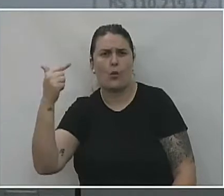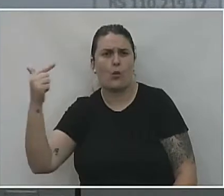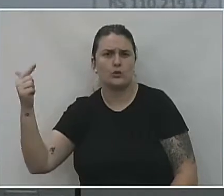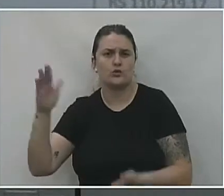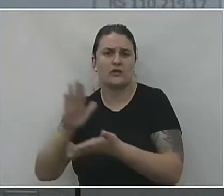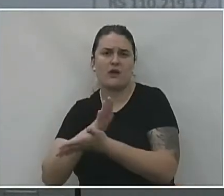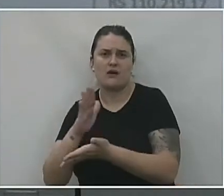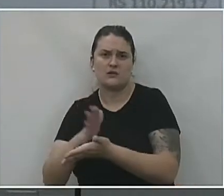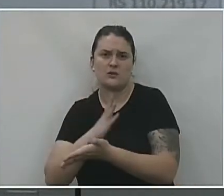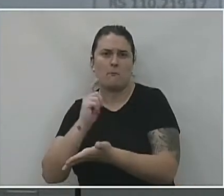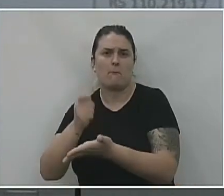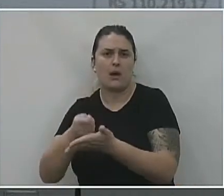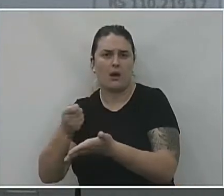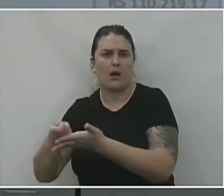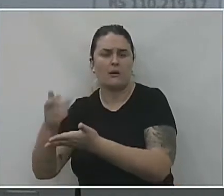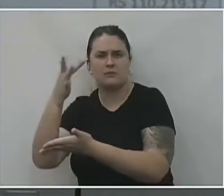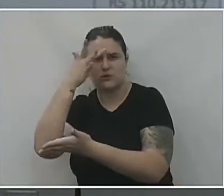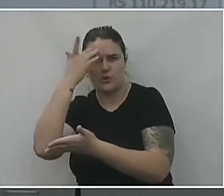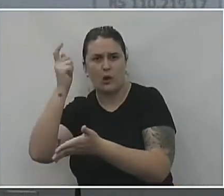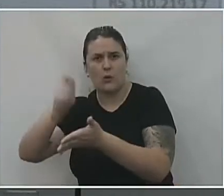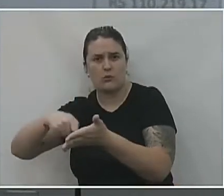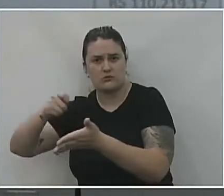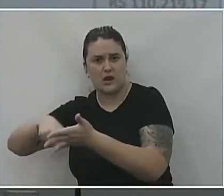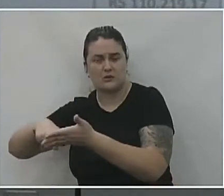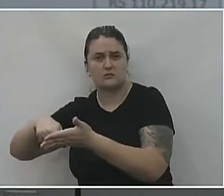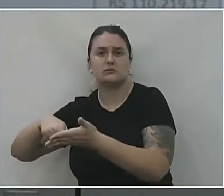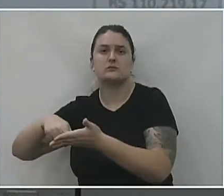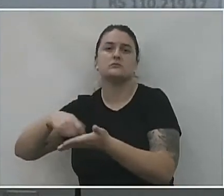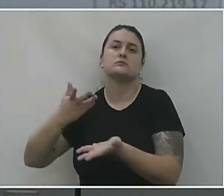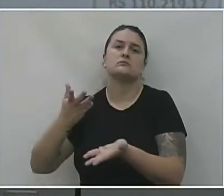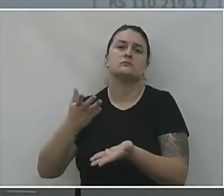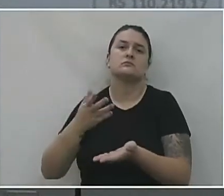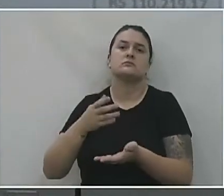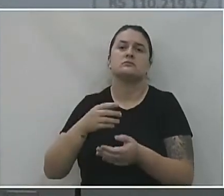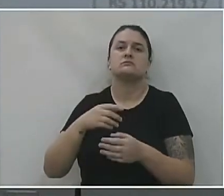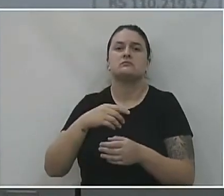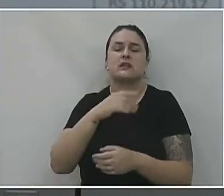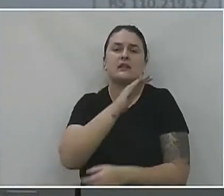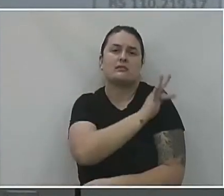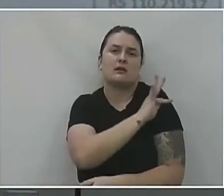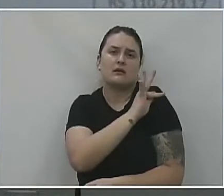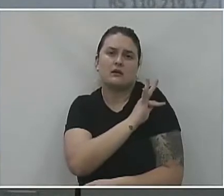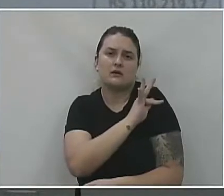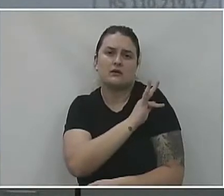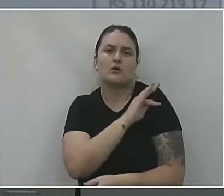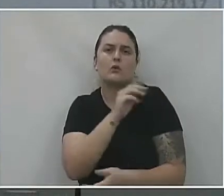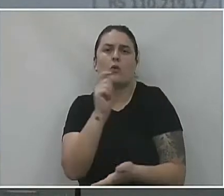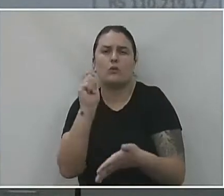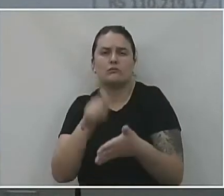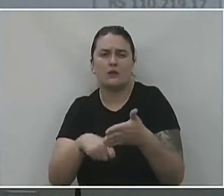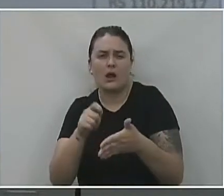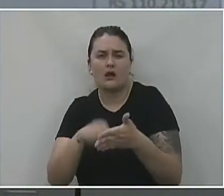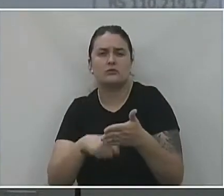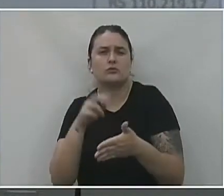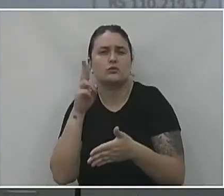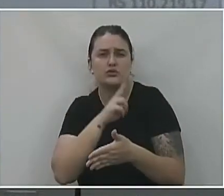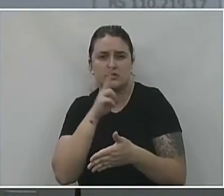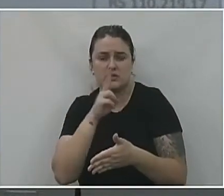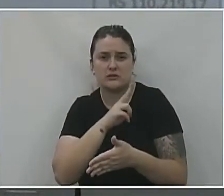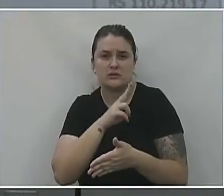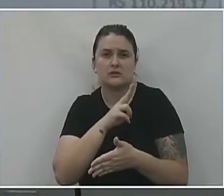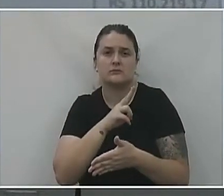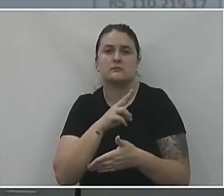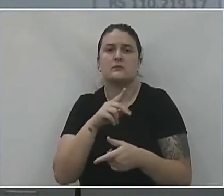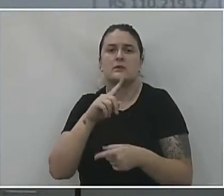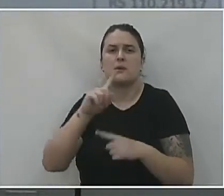despesas de pessoal contratados de terceirização. São os contratos com técnicos e mais contratos emergenciais. Deu mais R$ 55